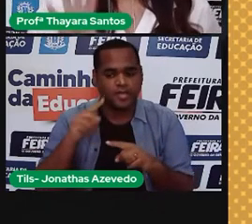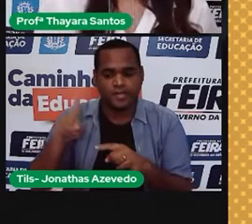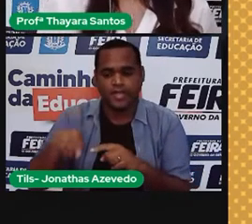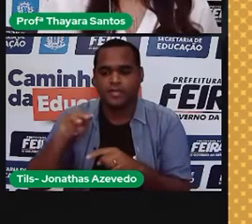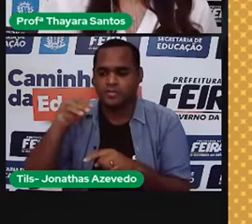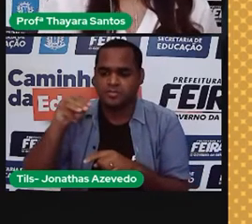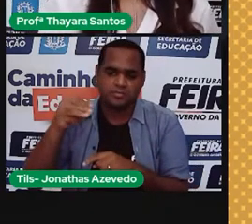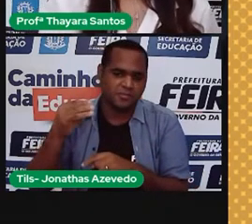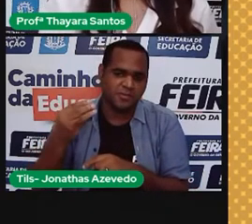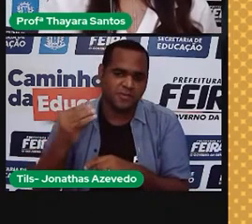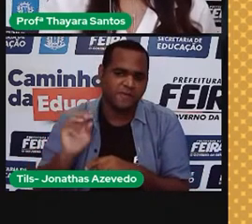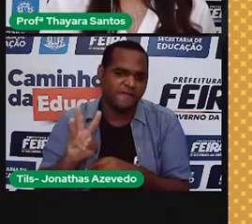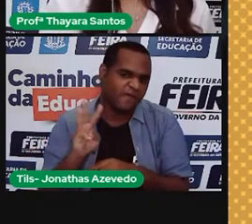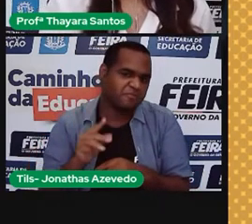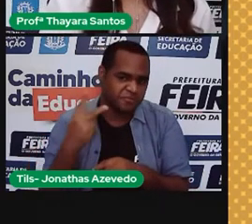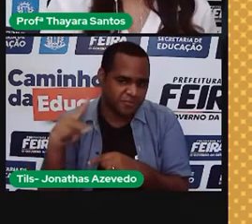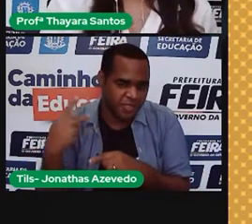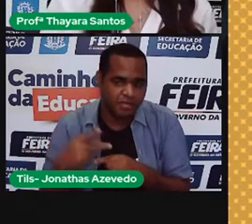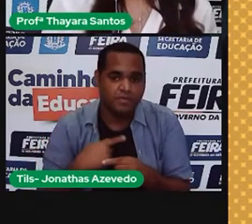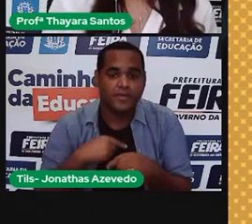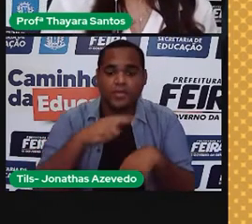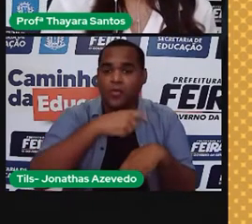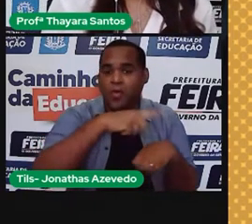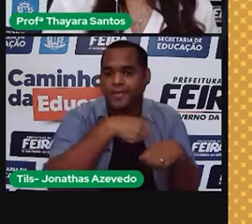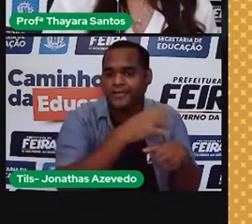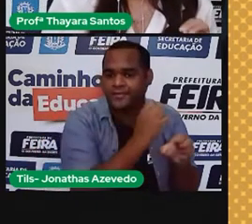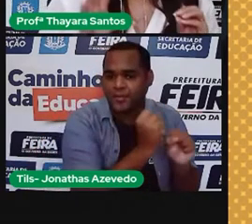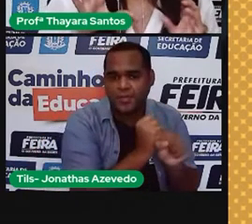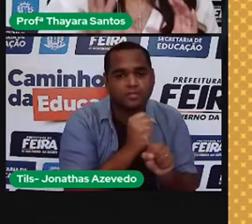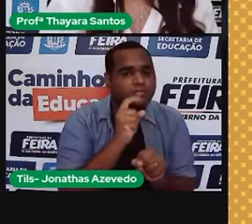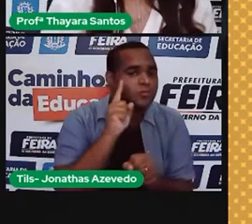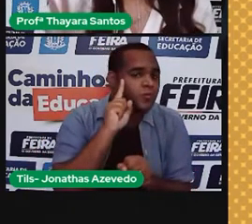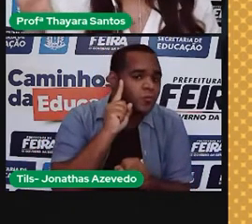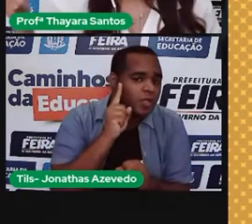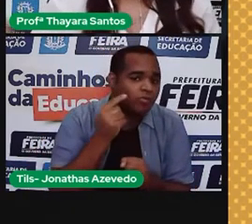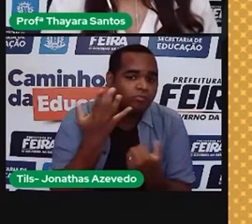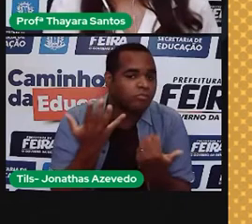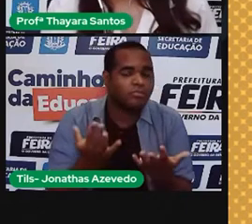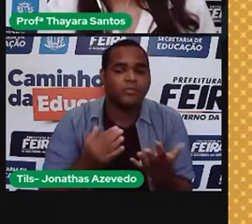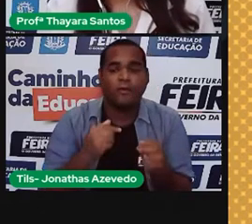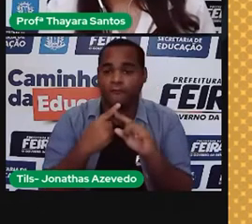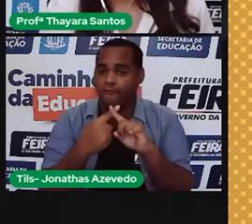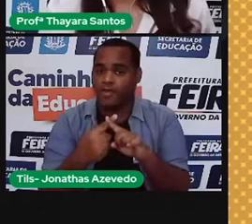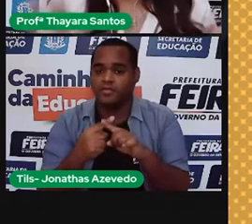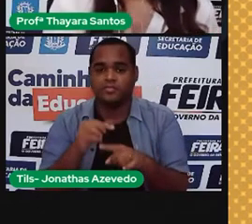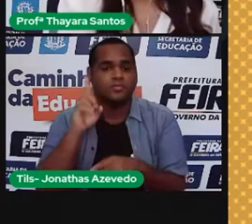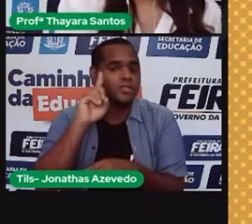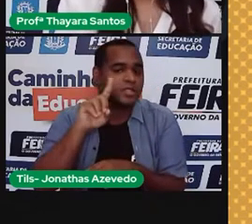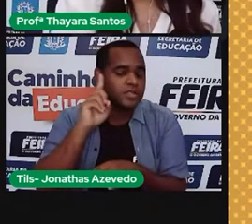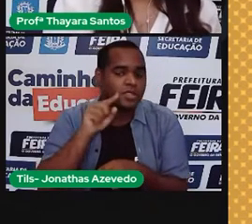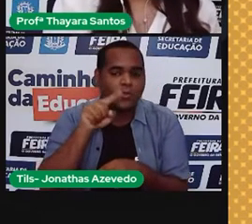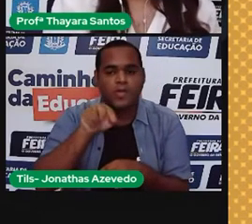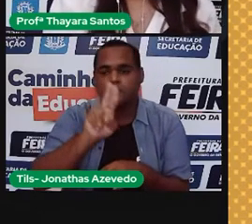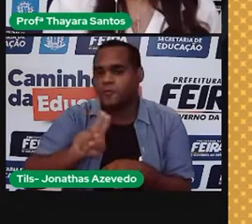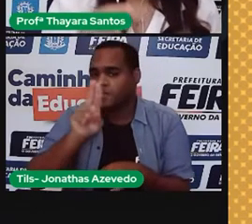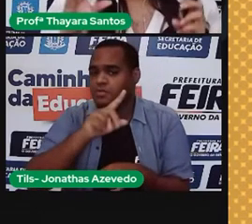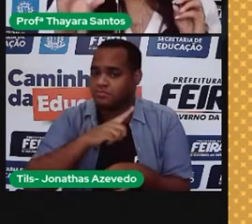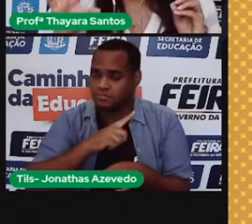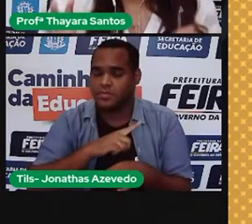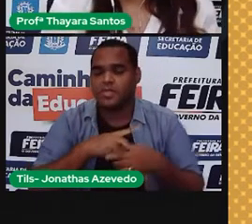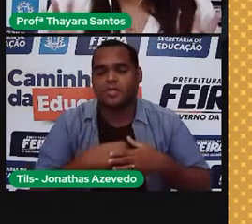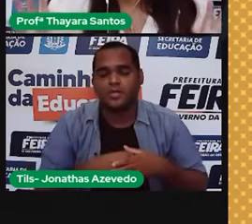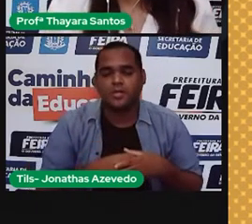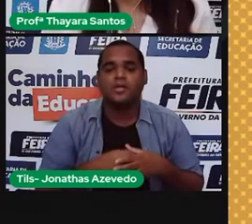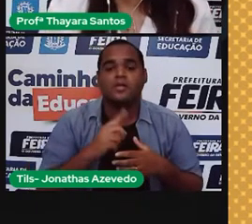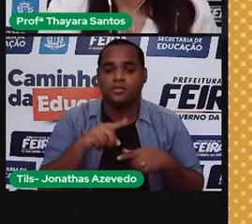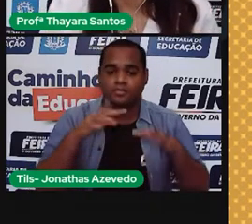vezes a quantidade de horas que ele fica ligado por dia, vezes a quantidade de dias que eu utilizo aquele equipamento. E